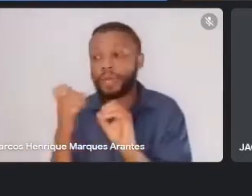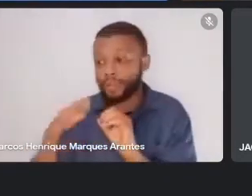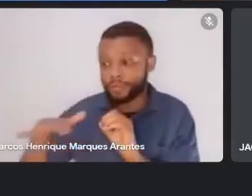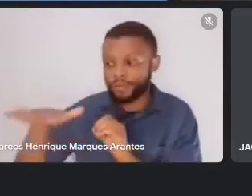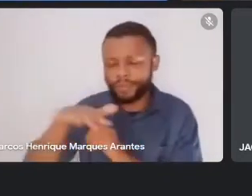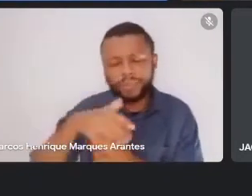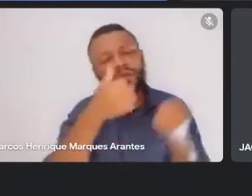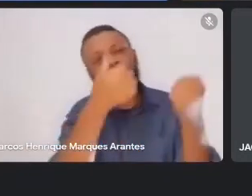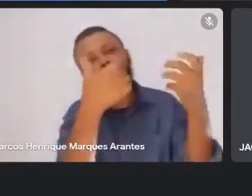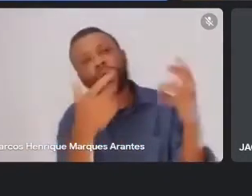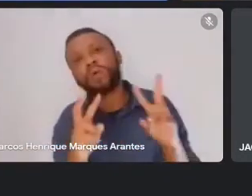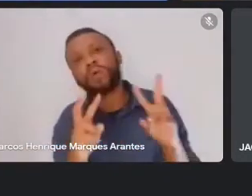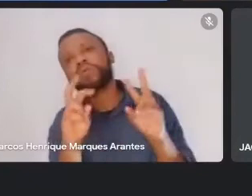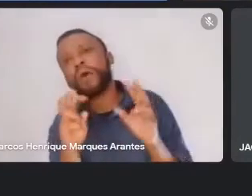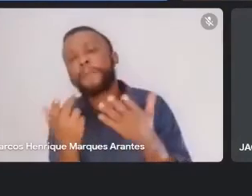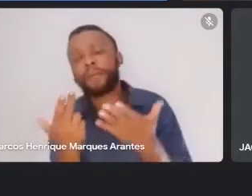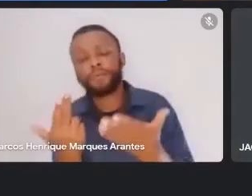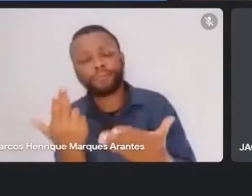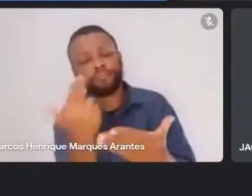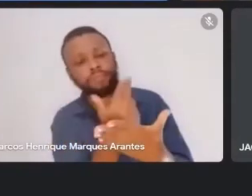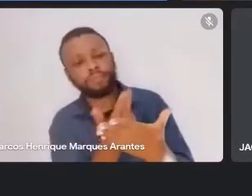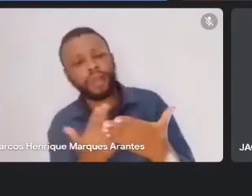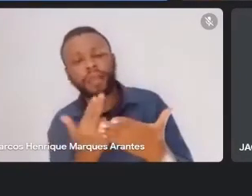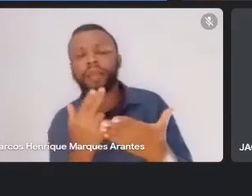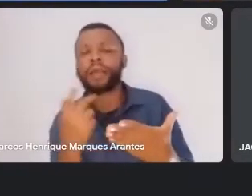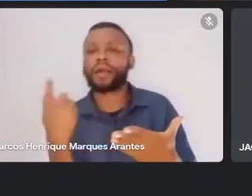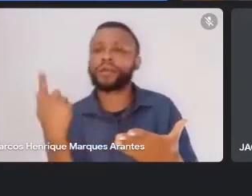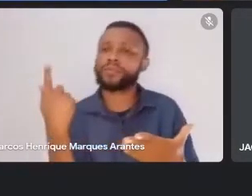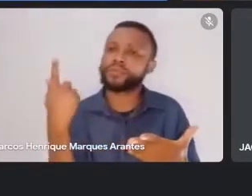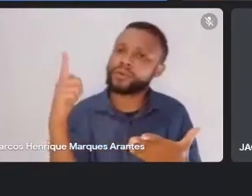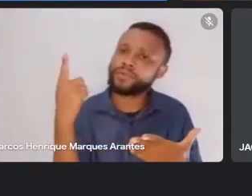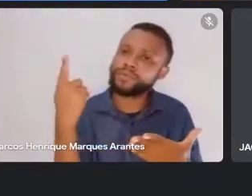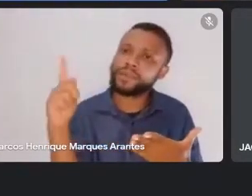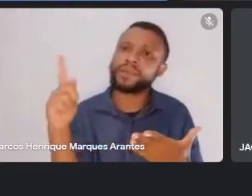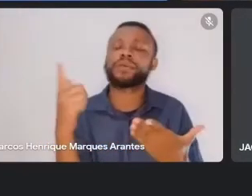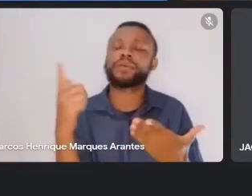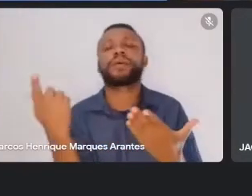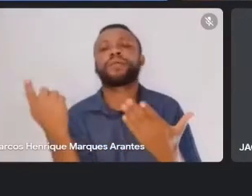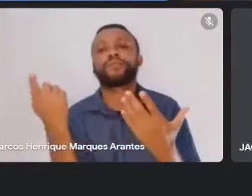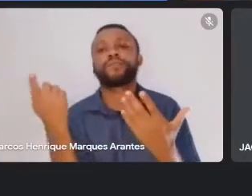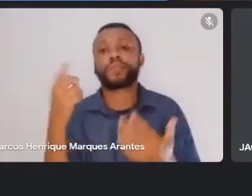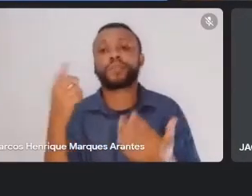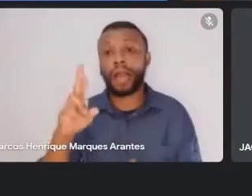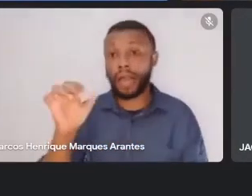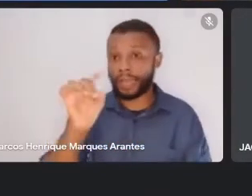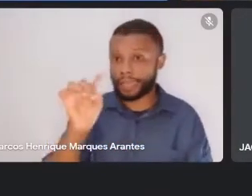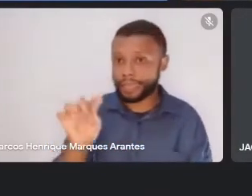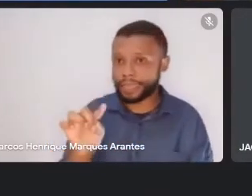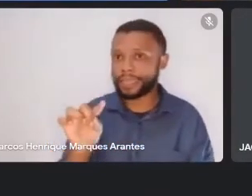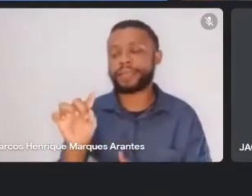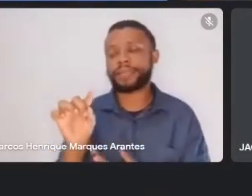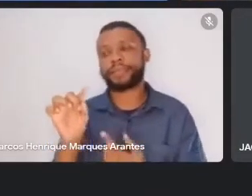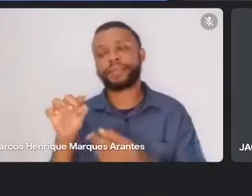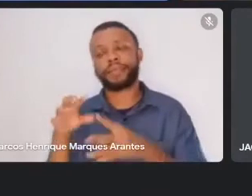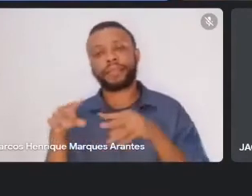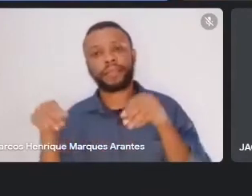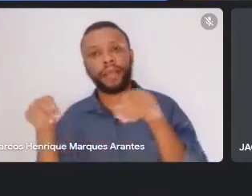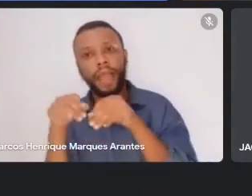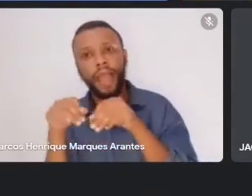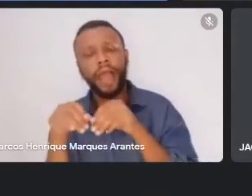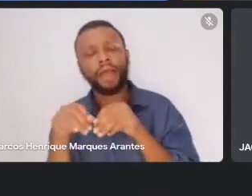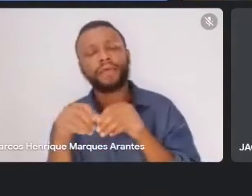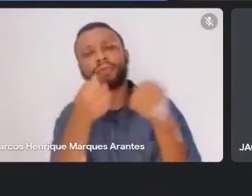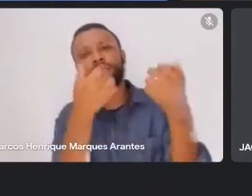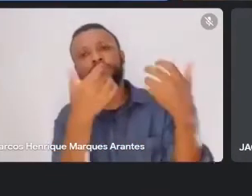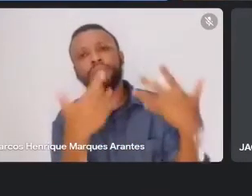cartografia, geografia, né, raízes, terra, gente, conforme vocês foram conversando,